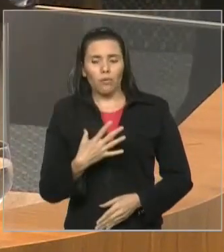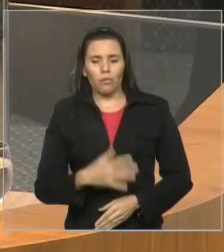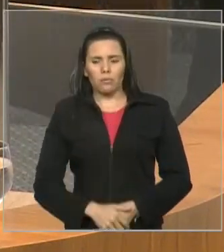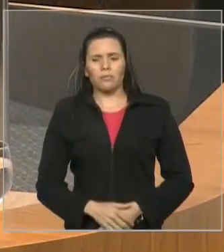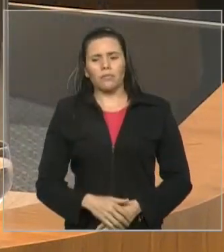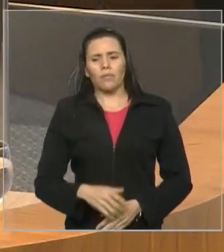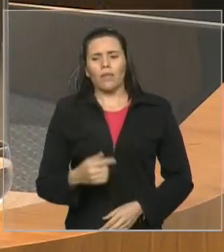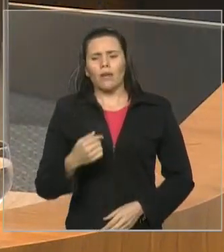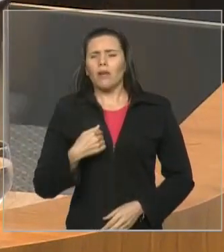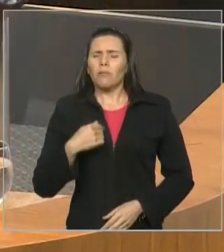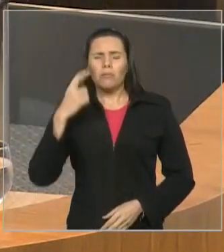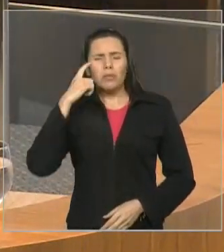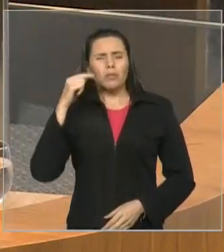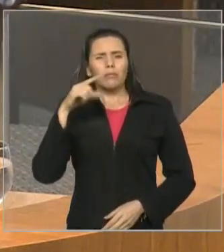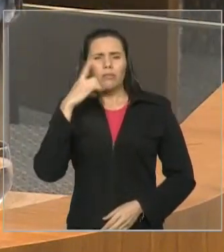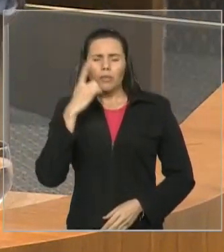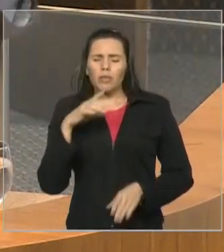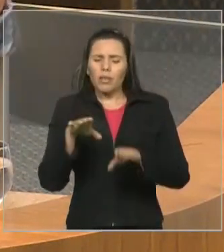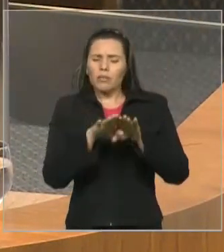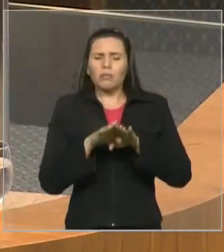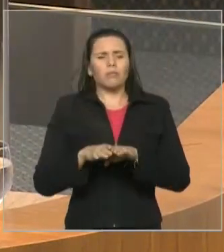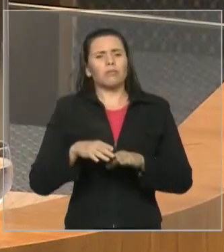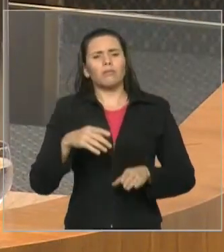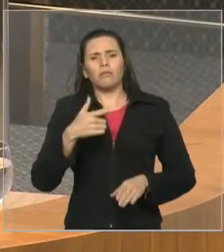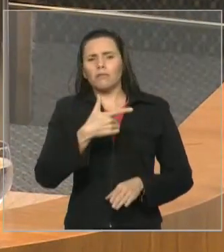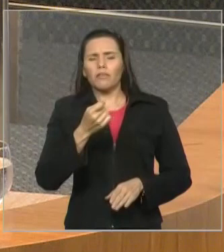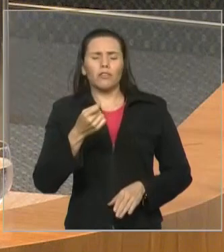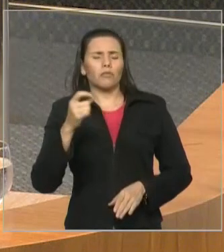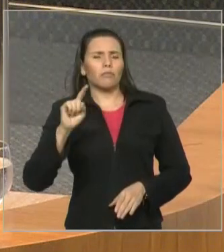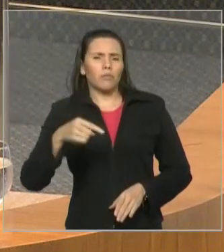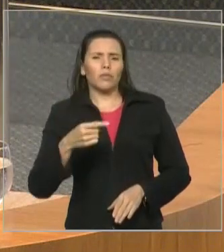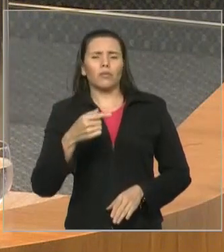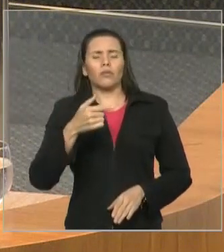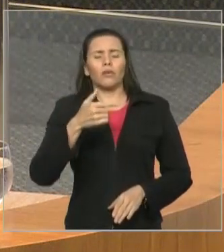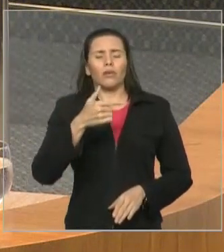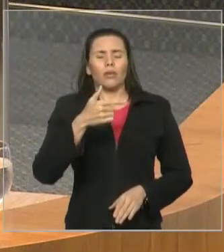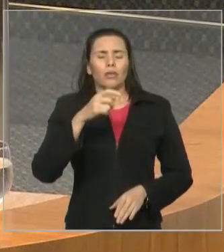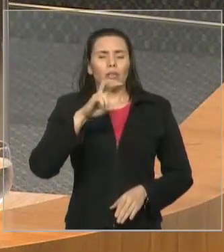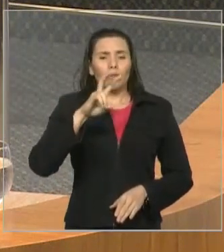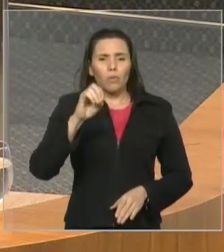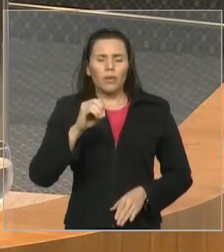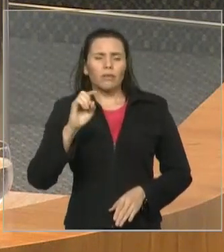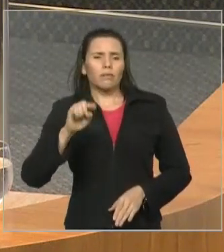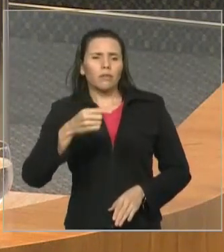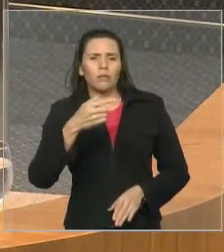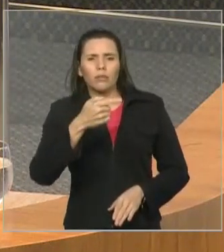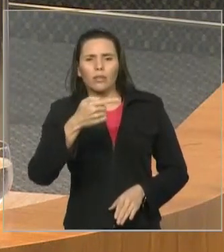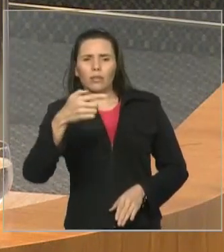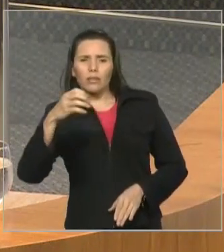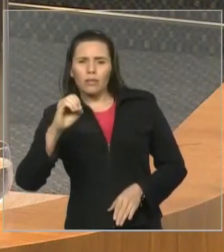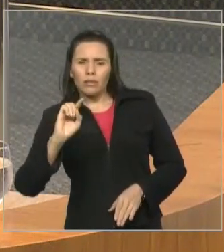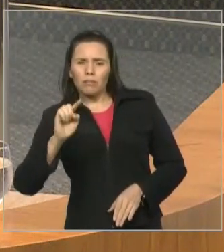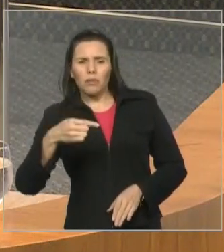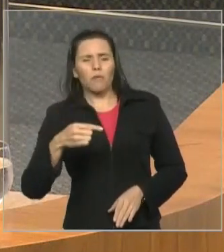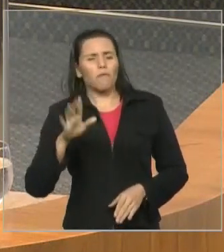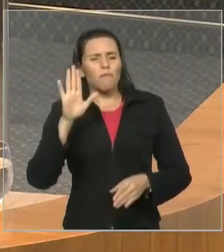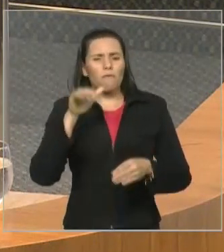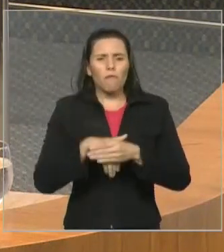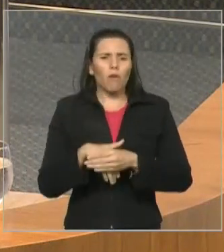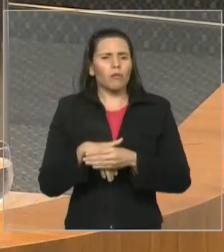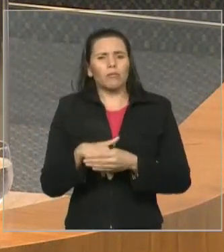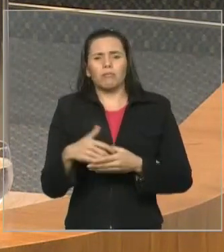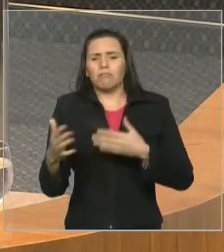mil, 15 mil, 60 mil, 70 mil, 80 mil ou até mais. Todos representam o povo do mesmo jeito,